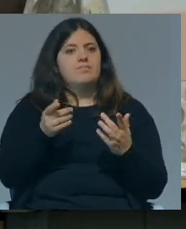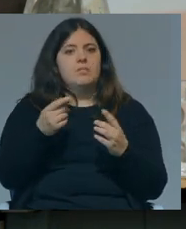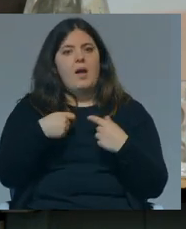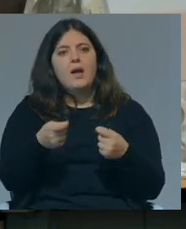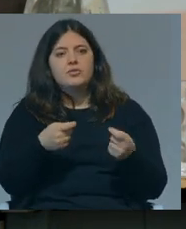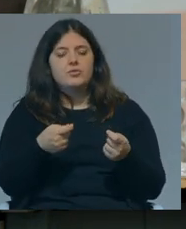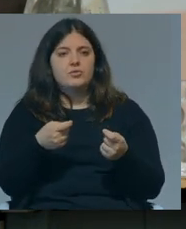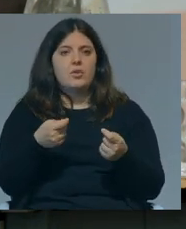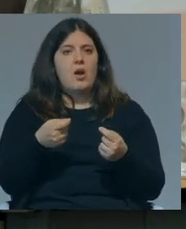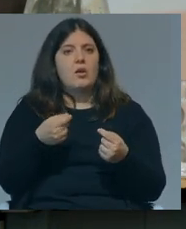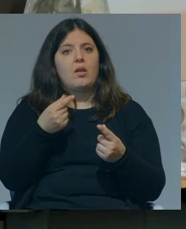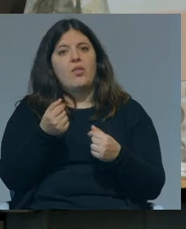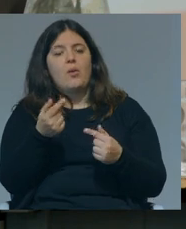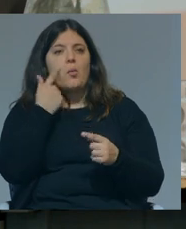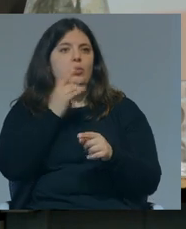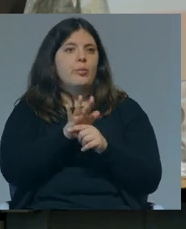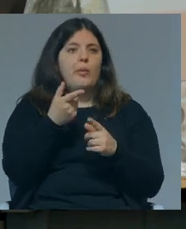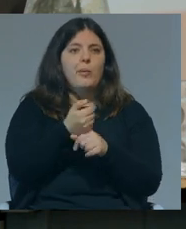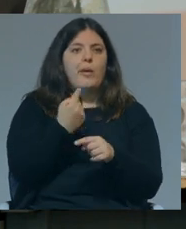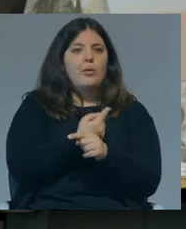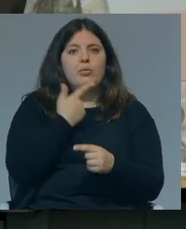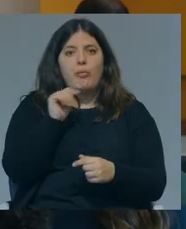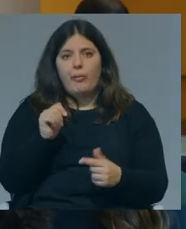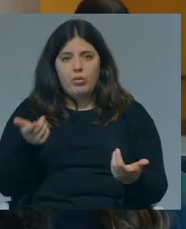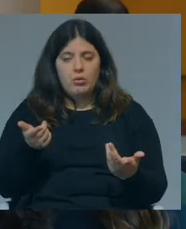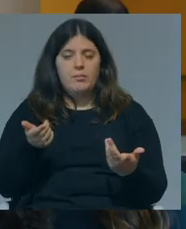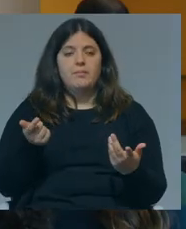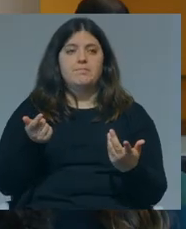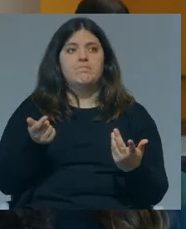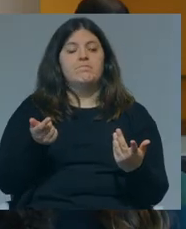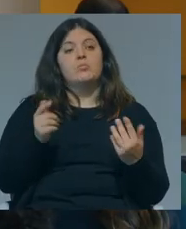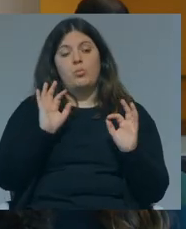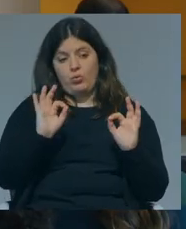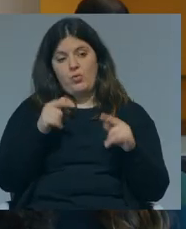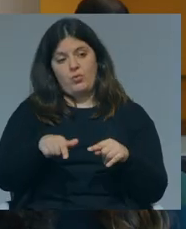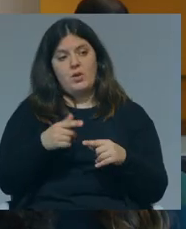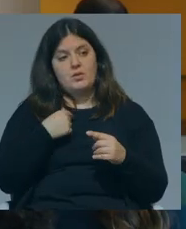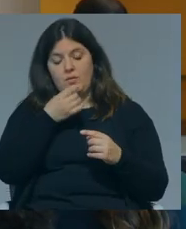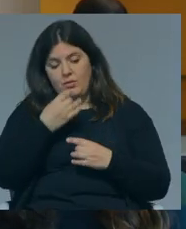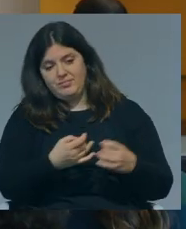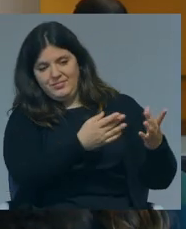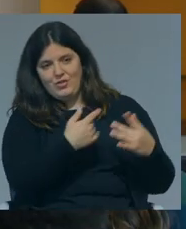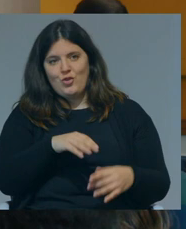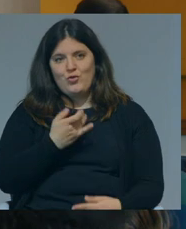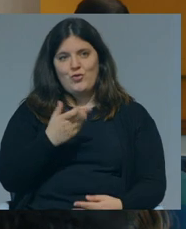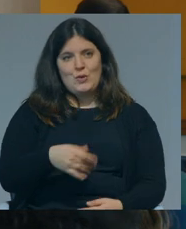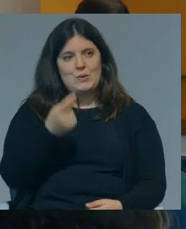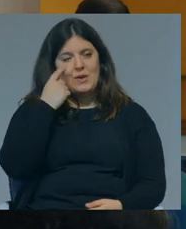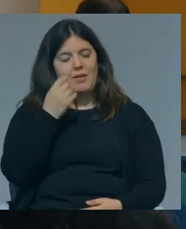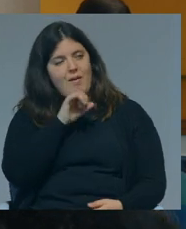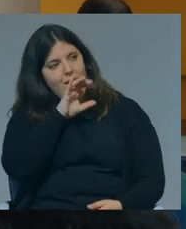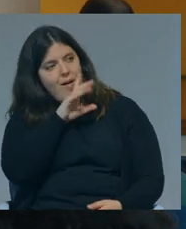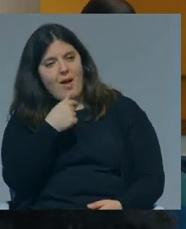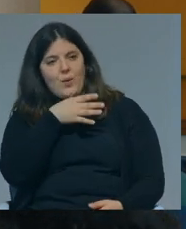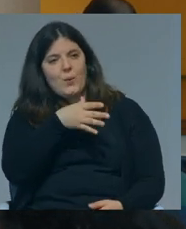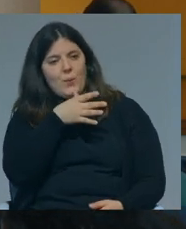não é? Gastar dinheiro que não tenha, comprar coisas que não pode. Pronto, no fundo é isso. e agora vou deixar a Suzana deslumbrar-nos com